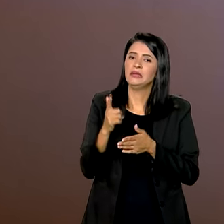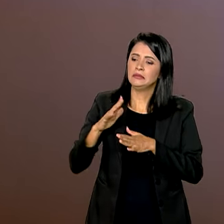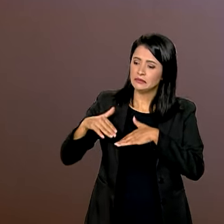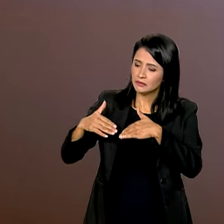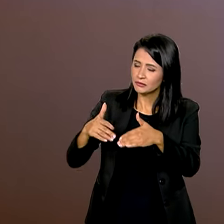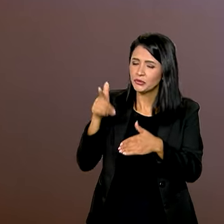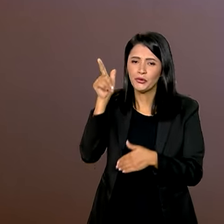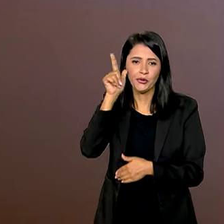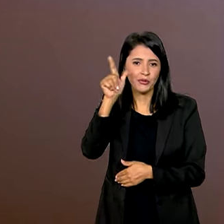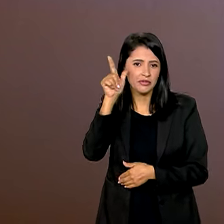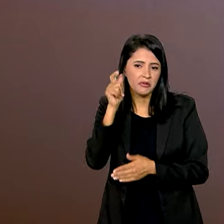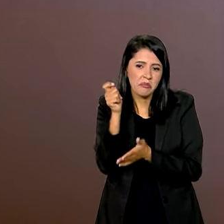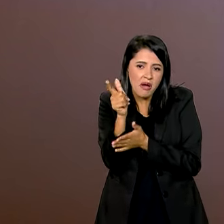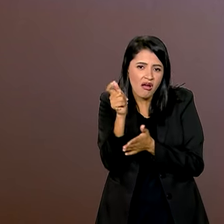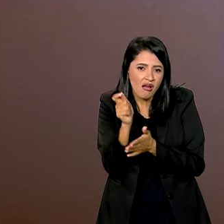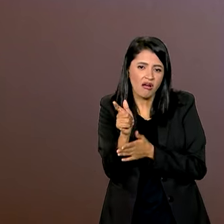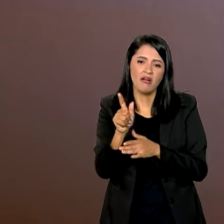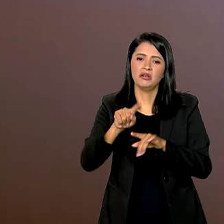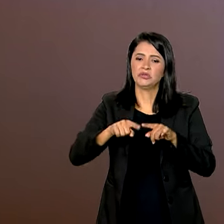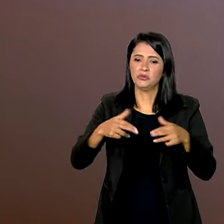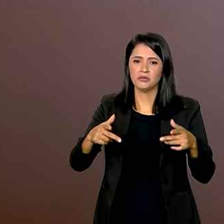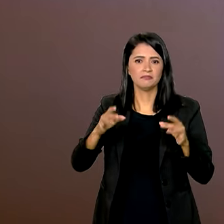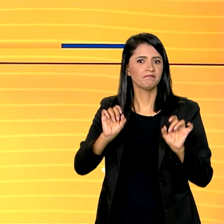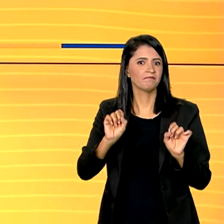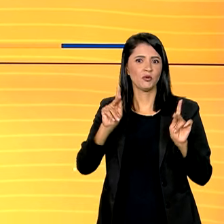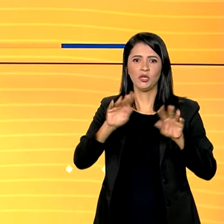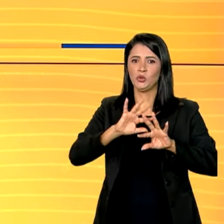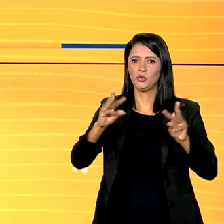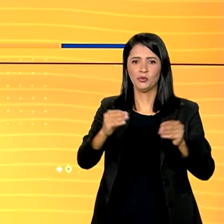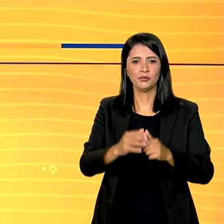mês, estou conseguindo pagar minhas contas, está tudo ok.